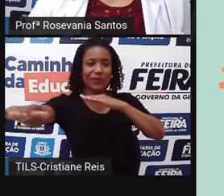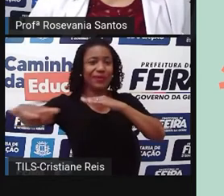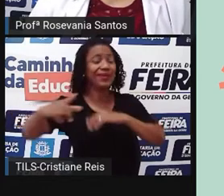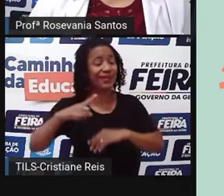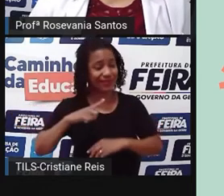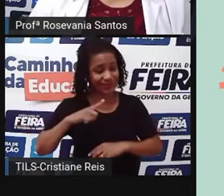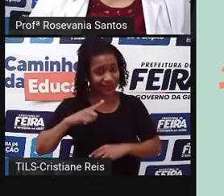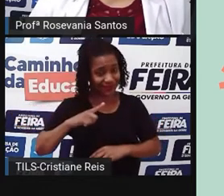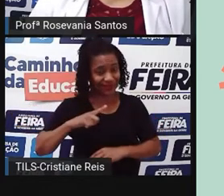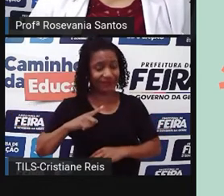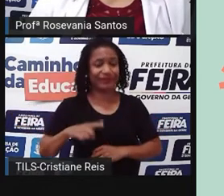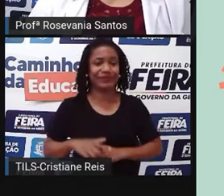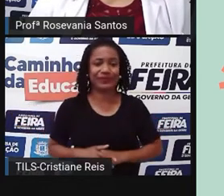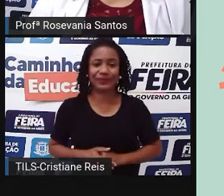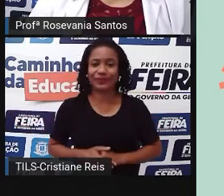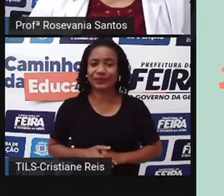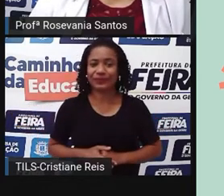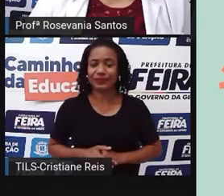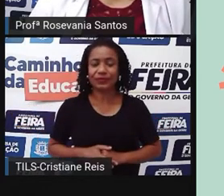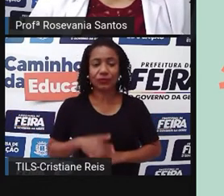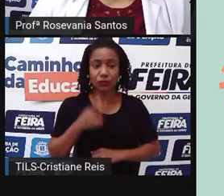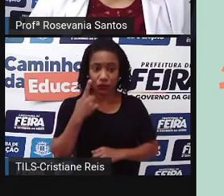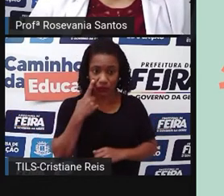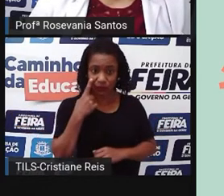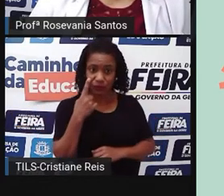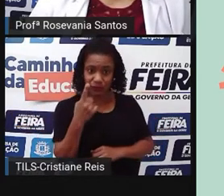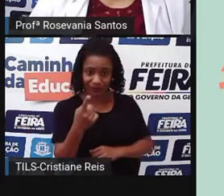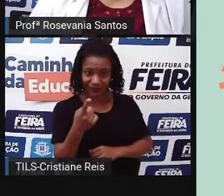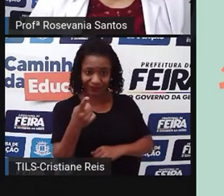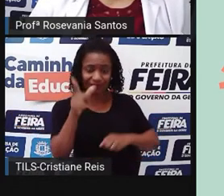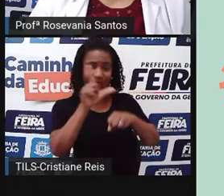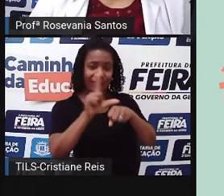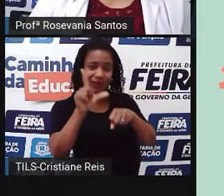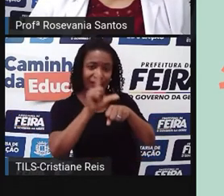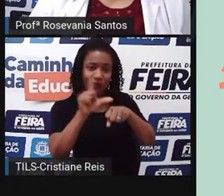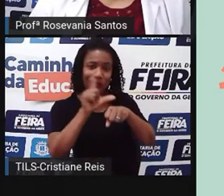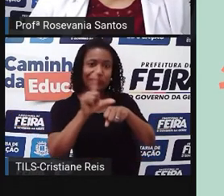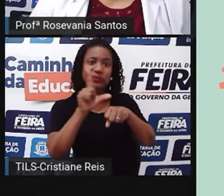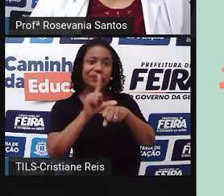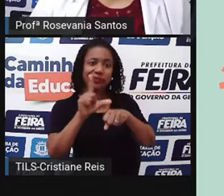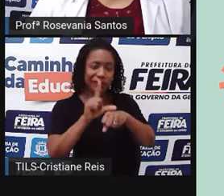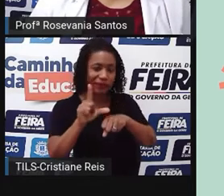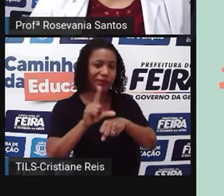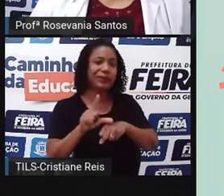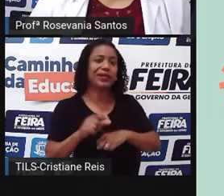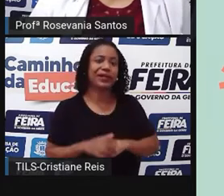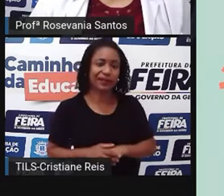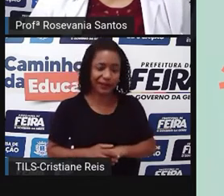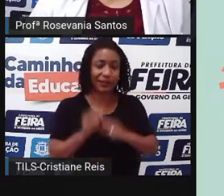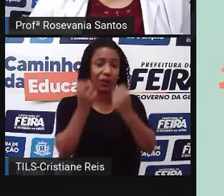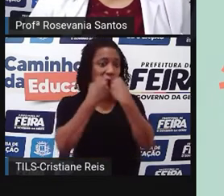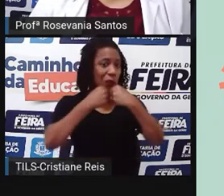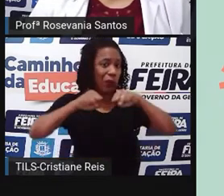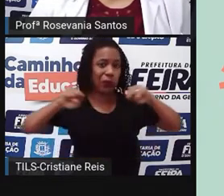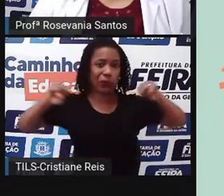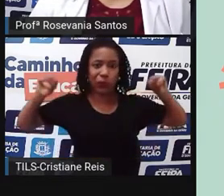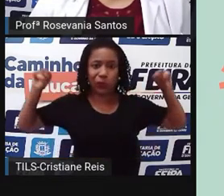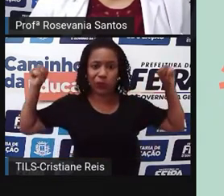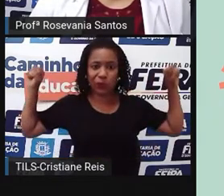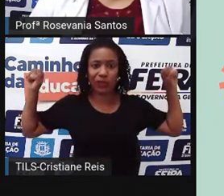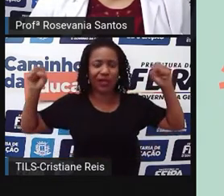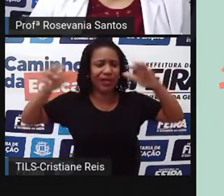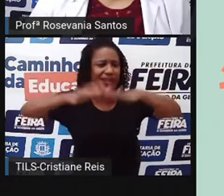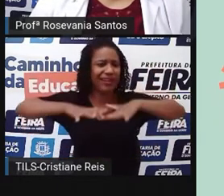que essa parte lilás quase que está tomando o país como um todo. seja, a área que foi